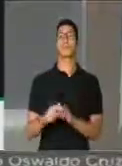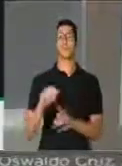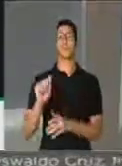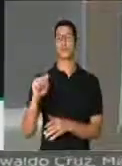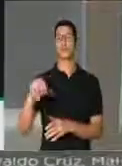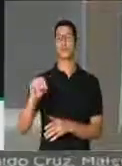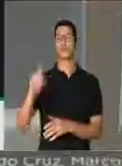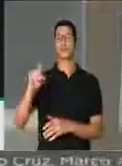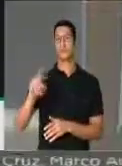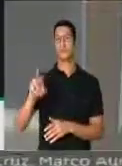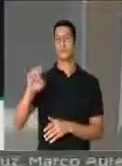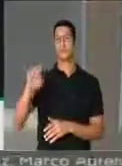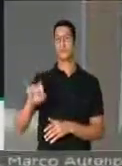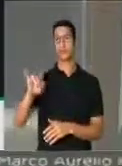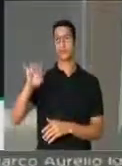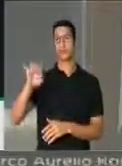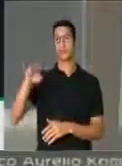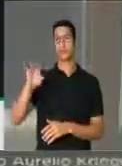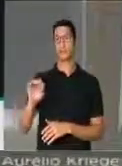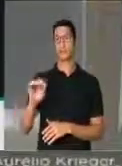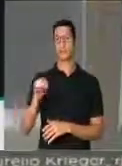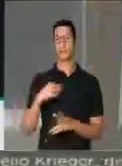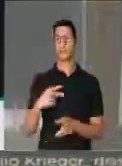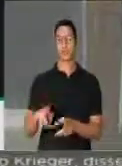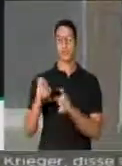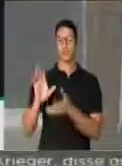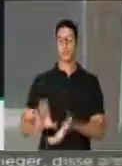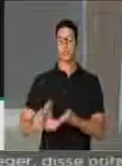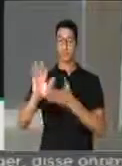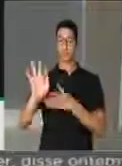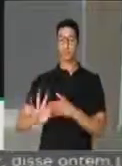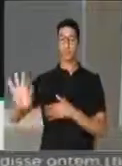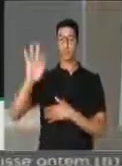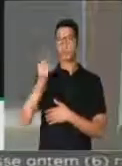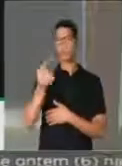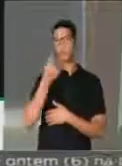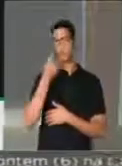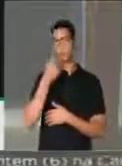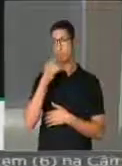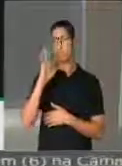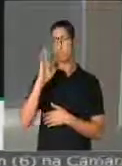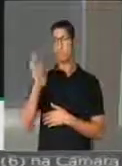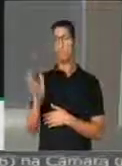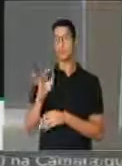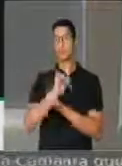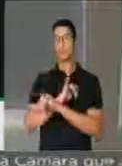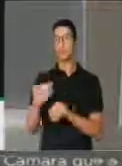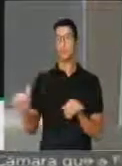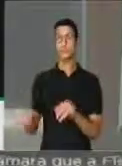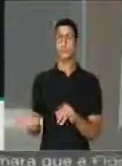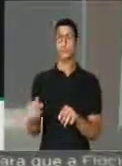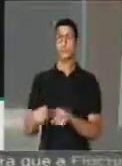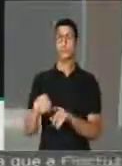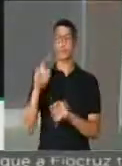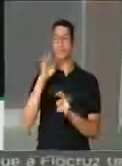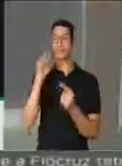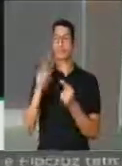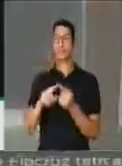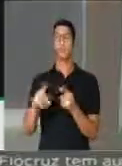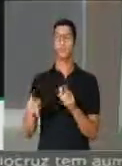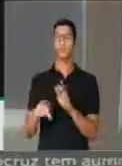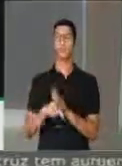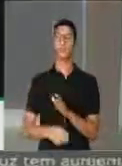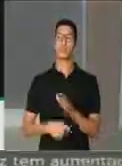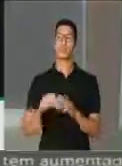anorexígenos. Senhor presidente, o Conselho Federal de Medicina já se pronunciou favoravelmente.